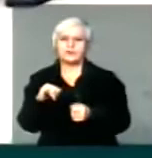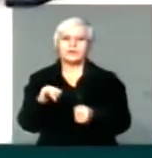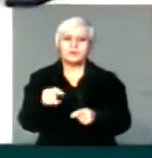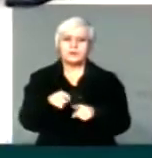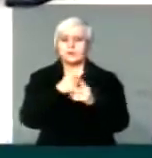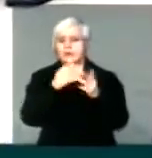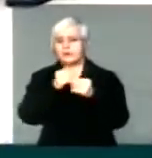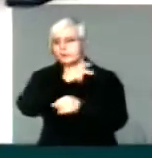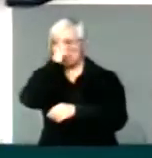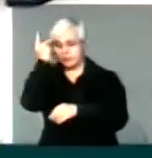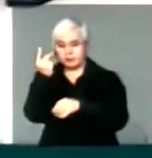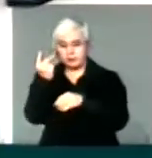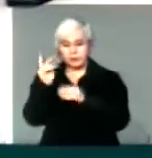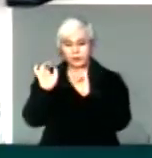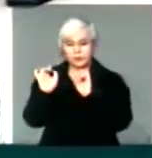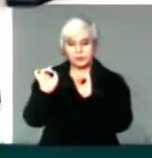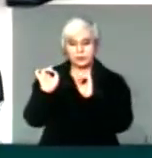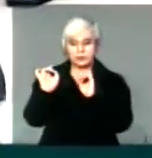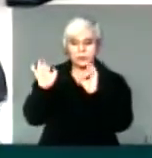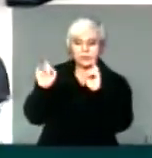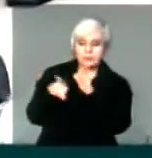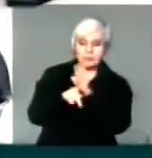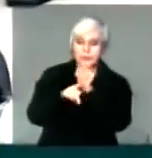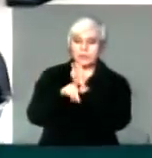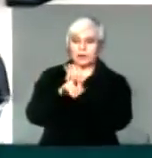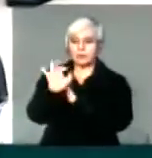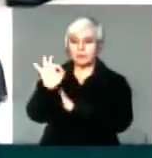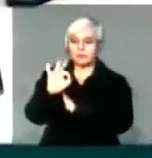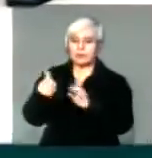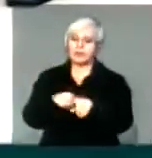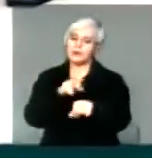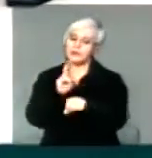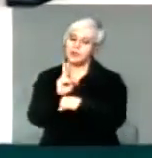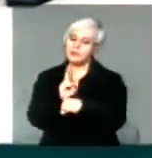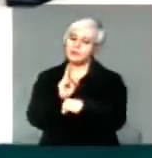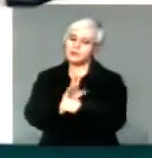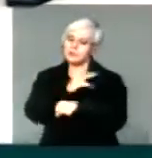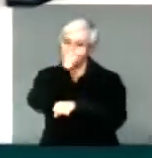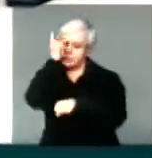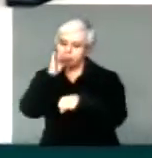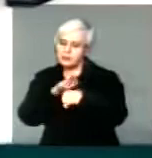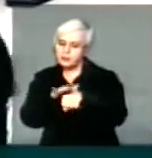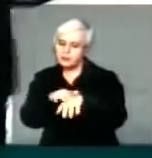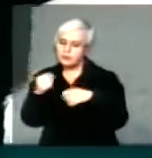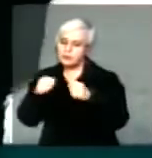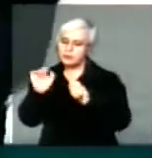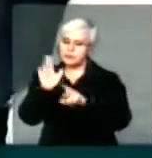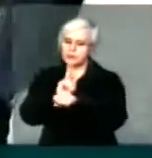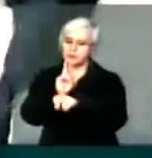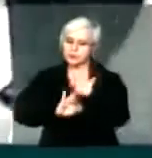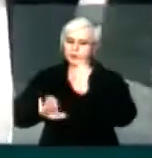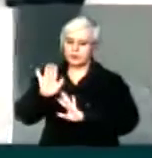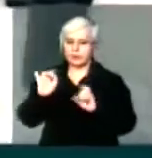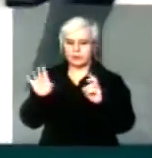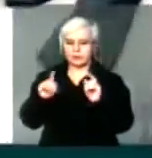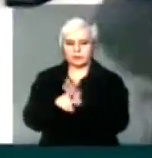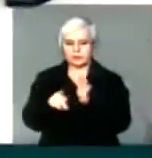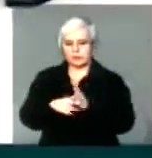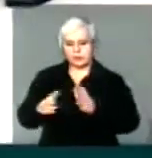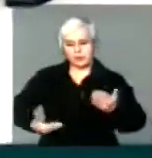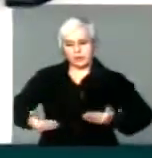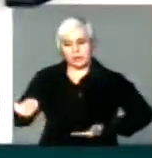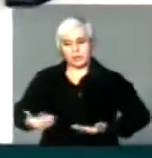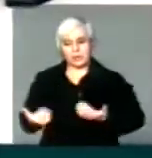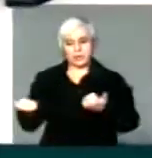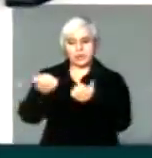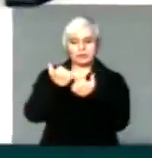difíceis, como dar medicamentos e cuidar de pacientes doentes que precisam de cuidados especiais. São empregadores domésticos